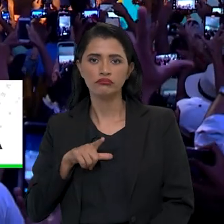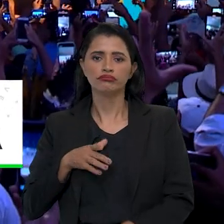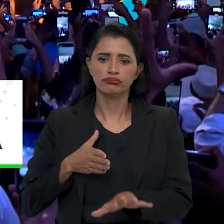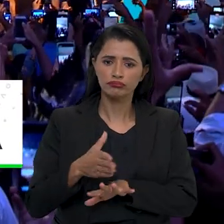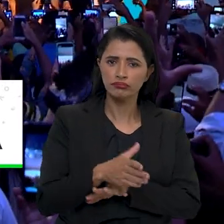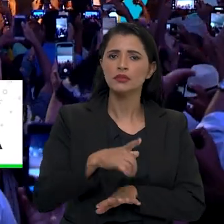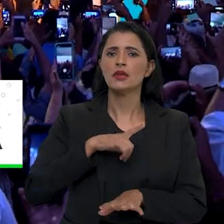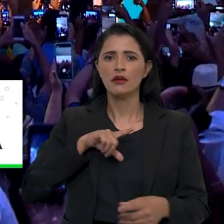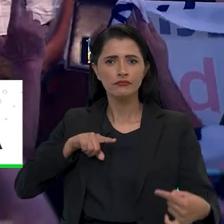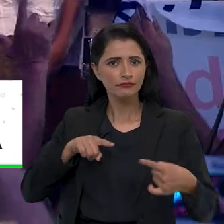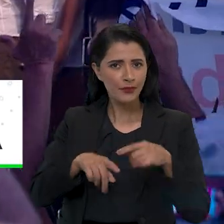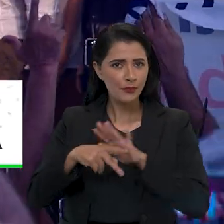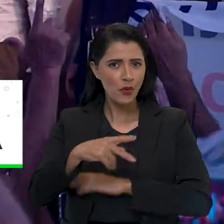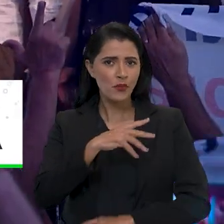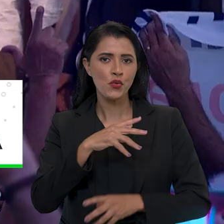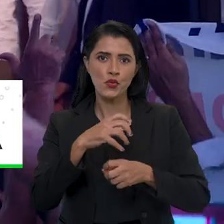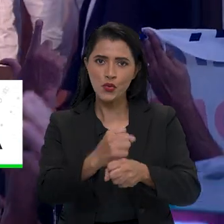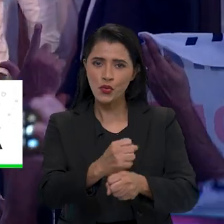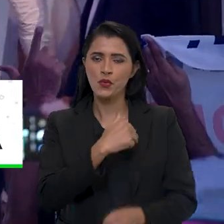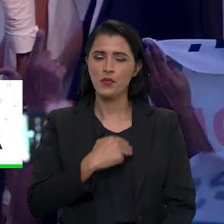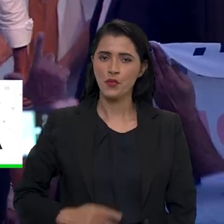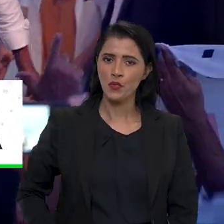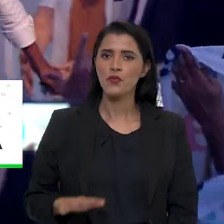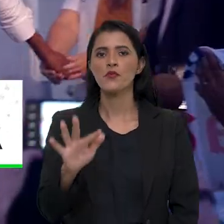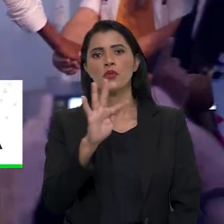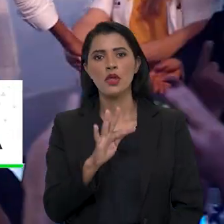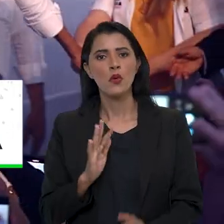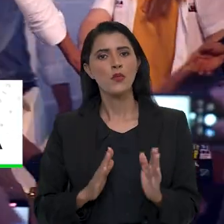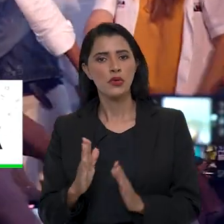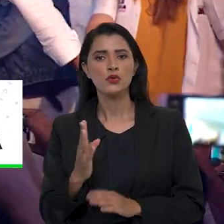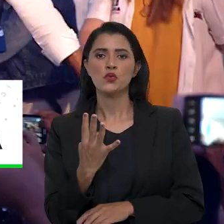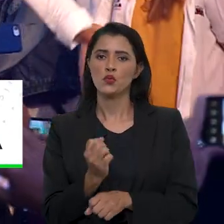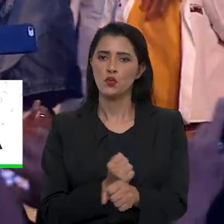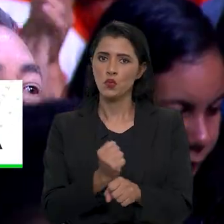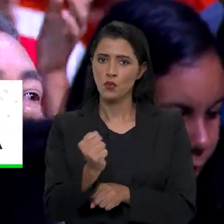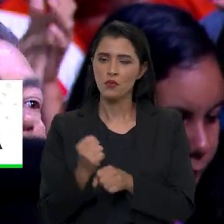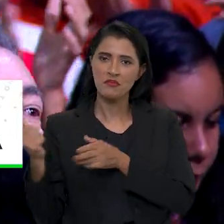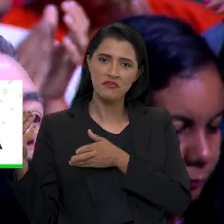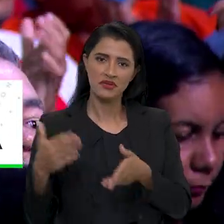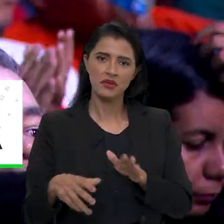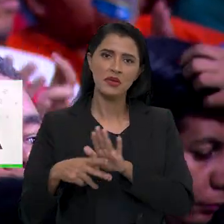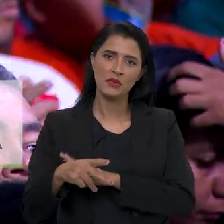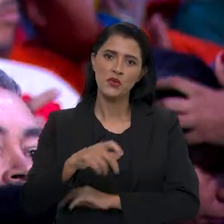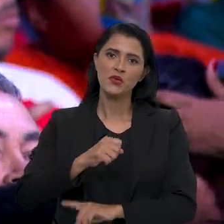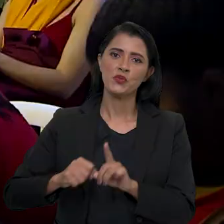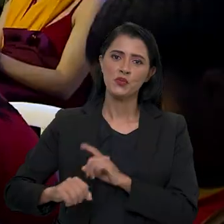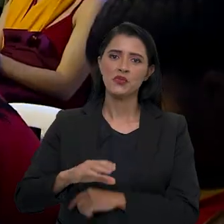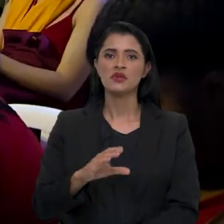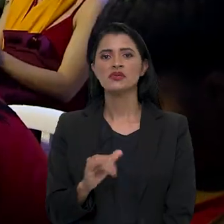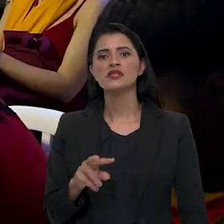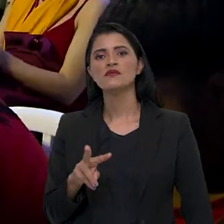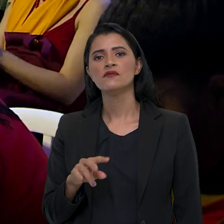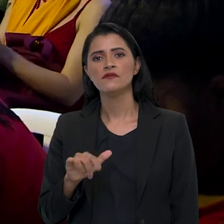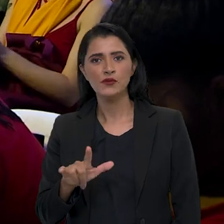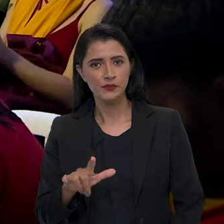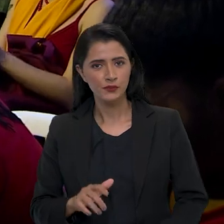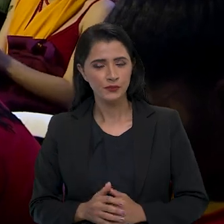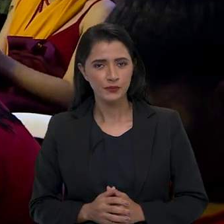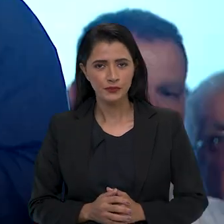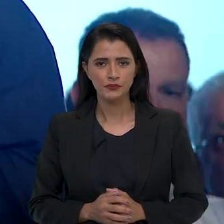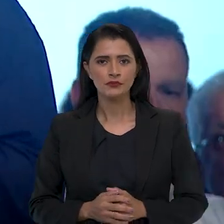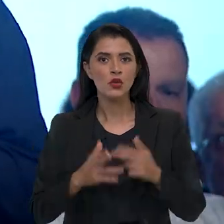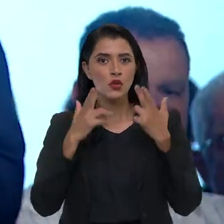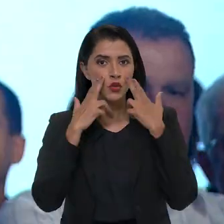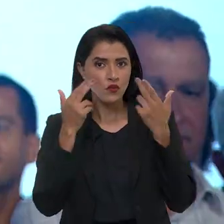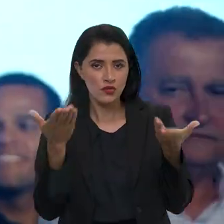estabelece diretrizes e metas do orçamento público federal para os próximos quatro anos com a participação da sociedade civil.